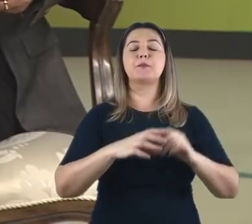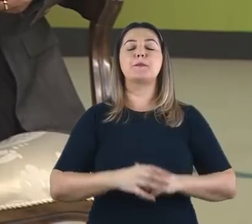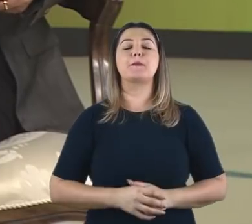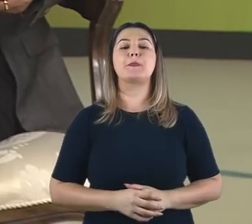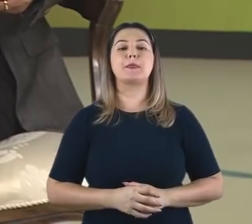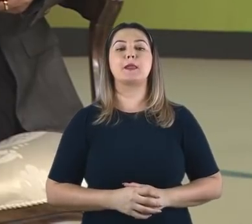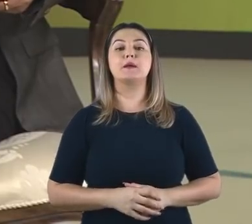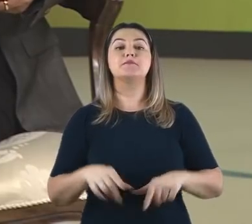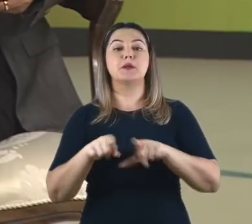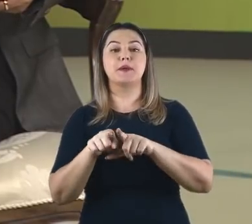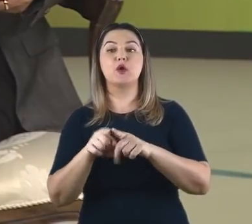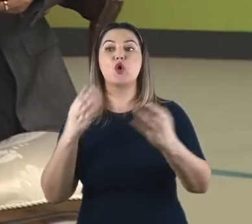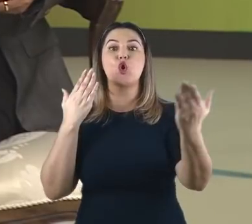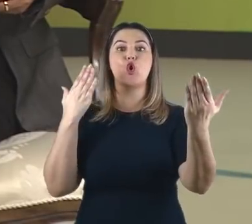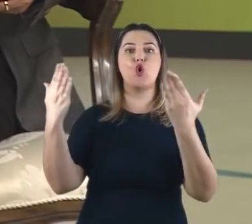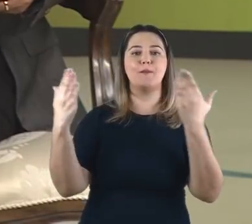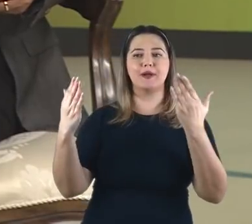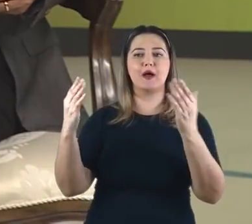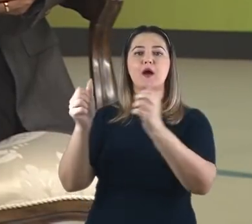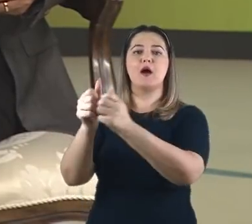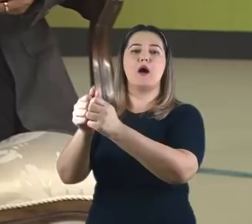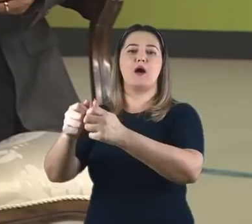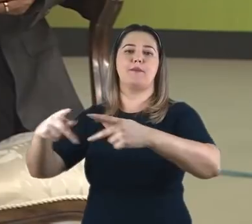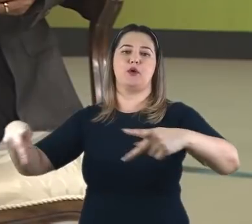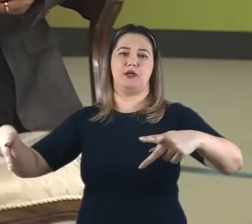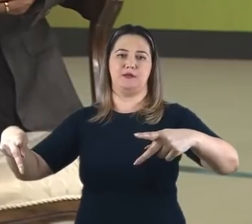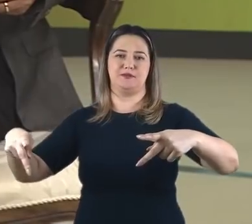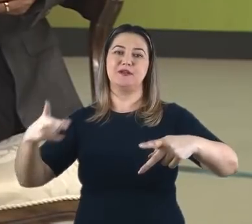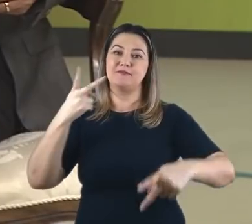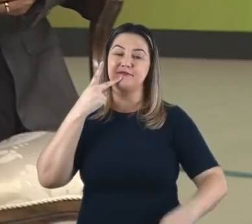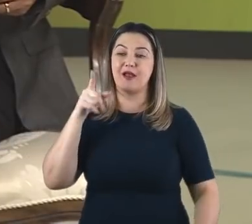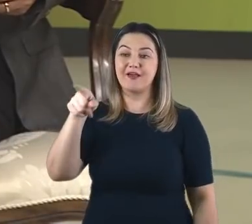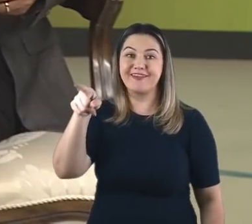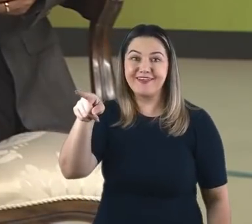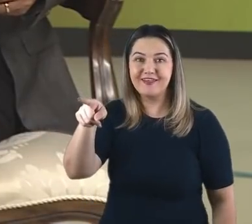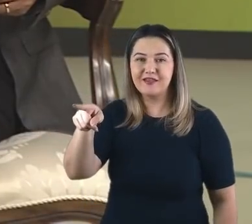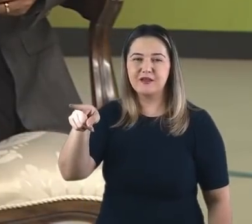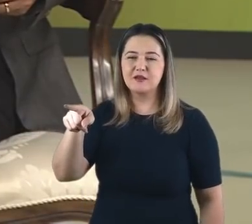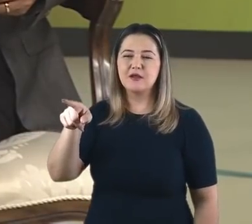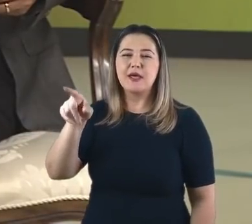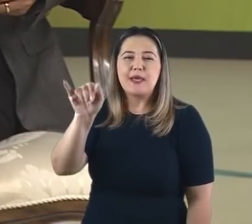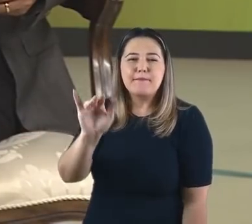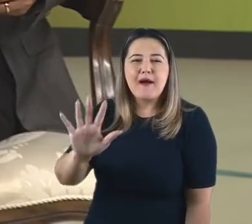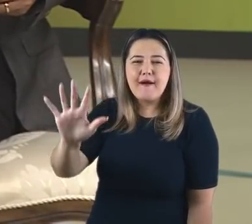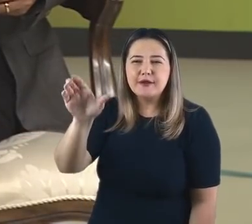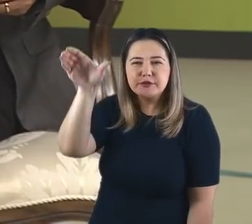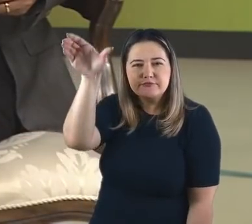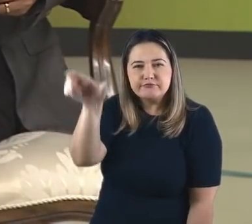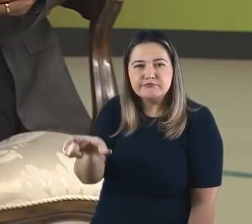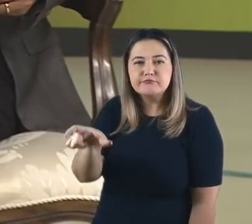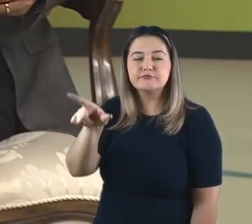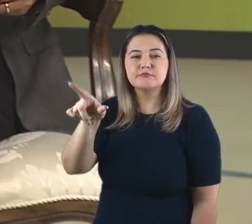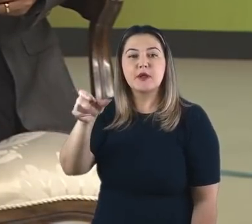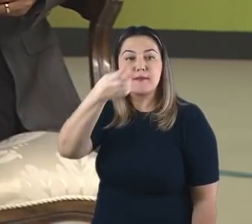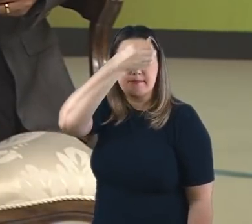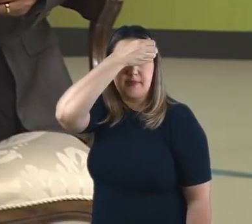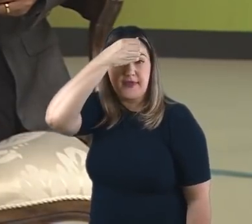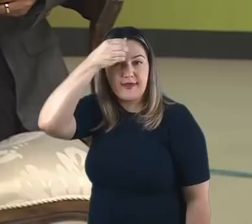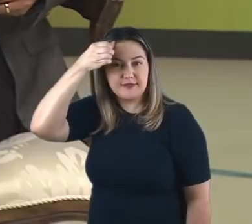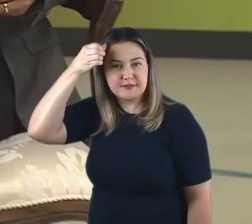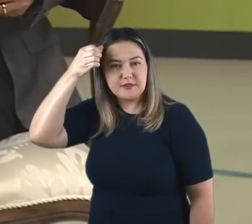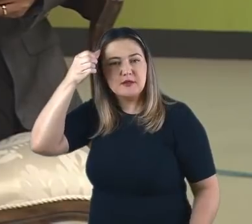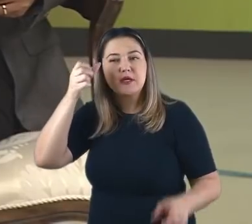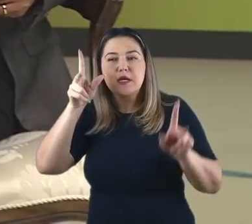eu falei, e parece que Irineu considerava que a imagem da besta, nesse caso, seria o próprio anticristo e que ela estaria